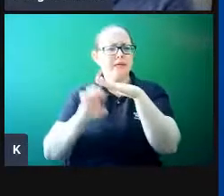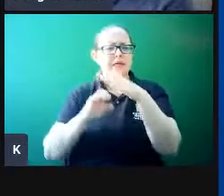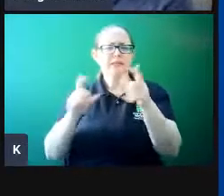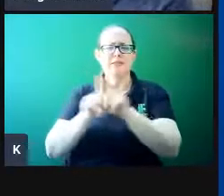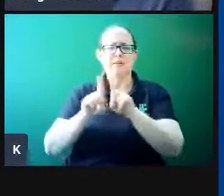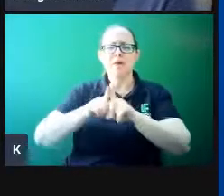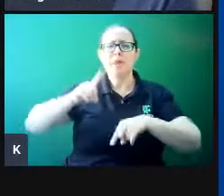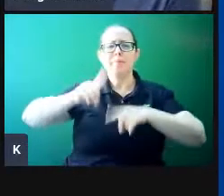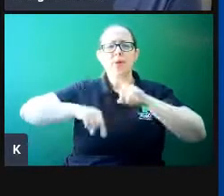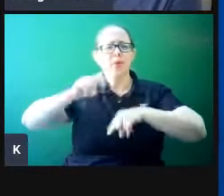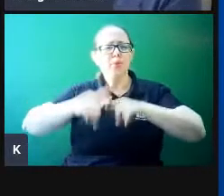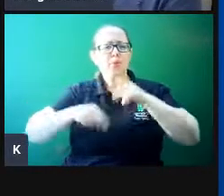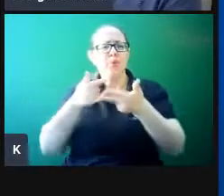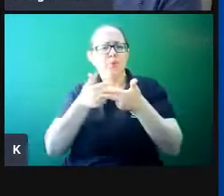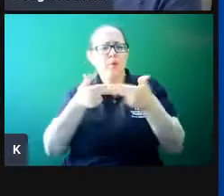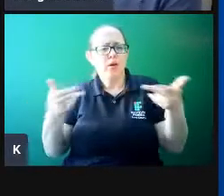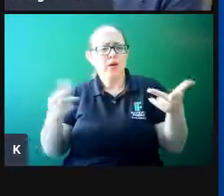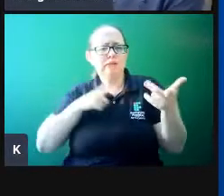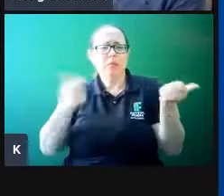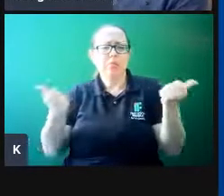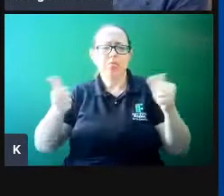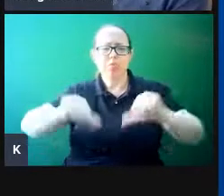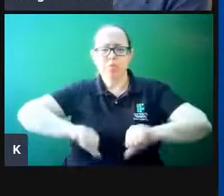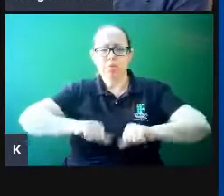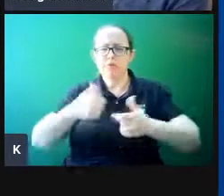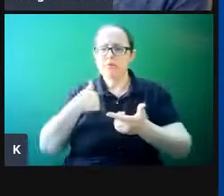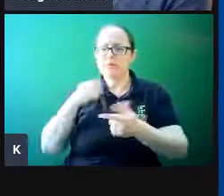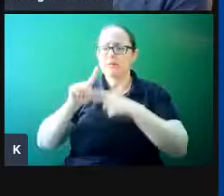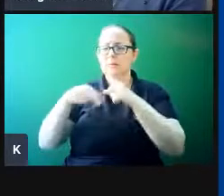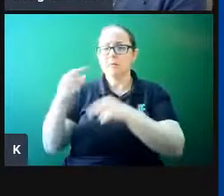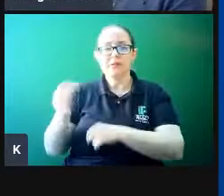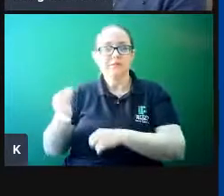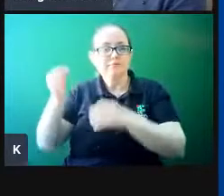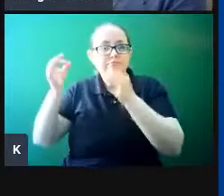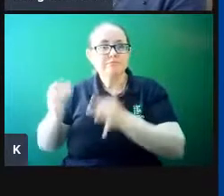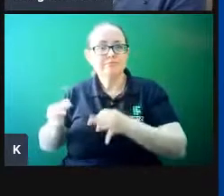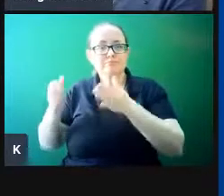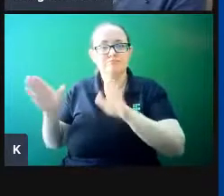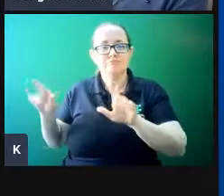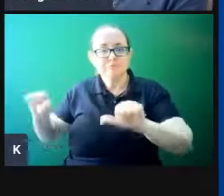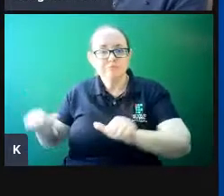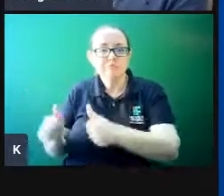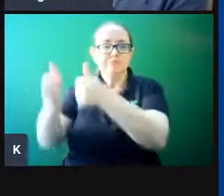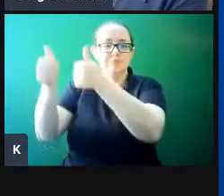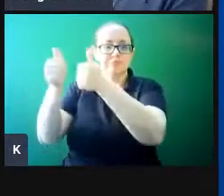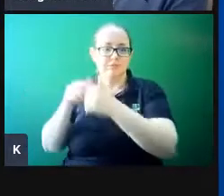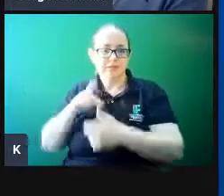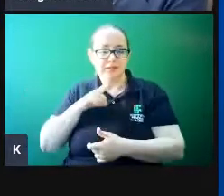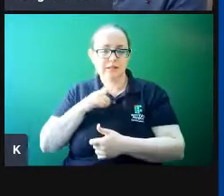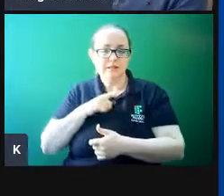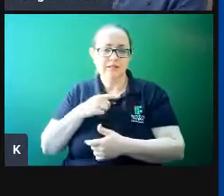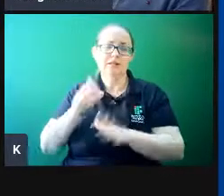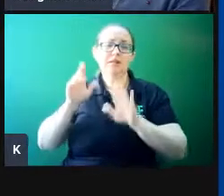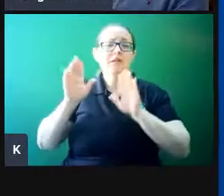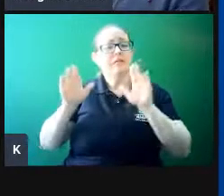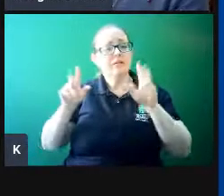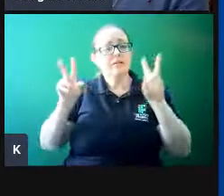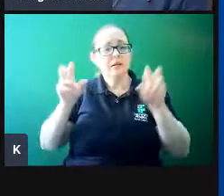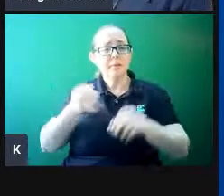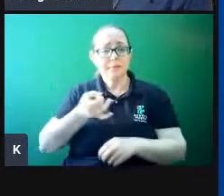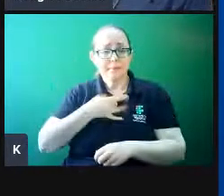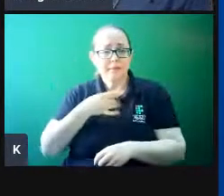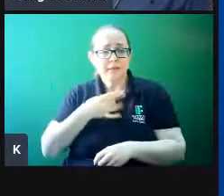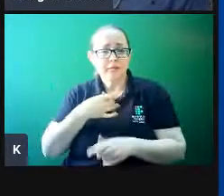faliram várias vezes até dar certo. Enfim, são vários elementos relacionados ao medo, e a importância de a gente